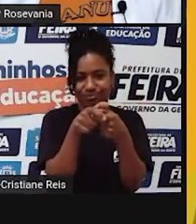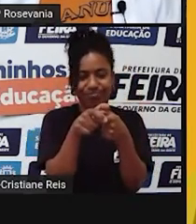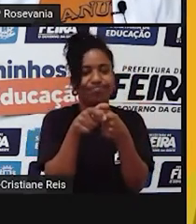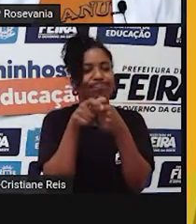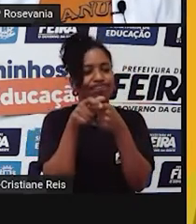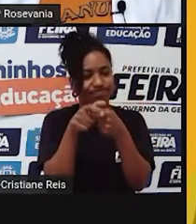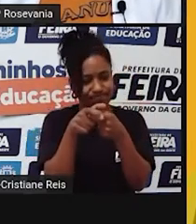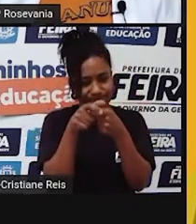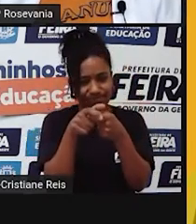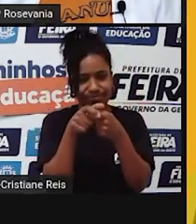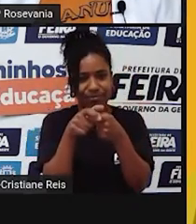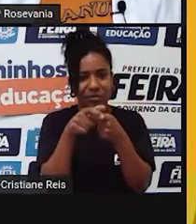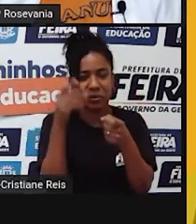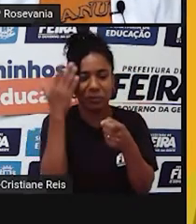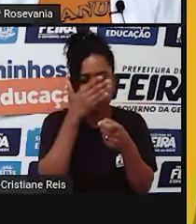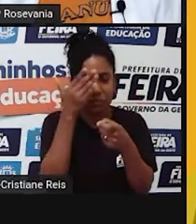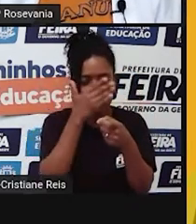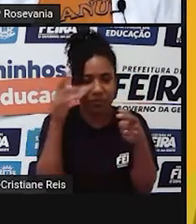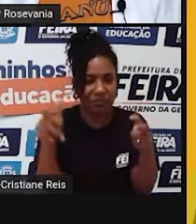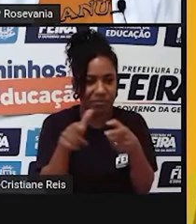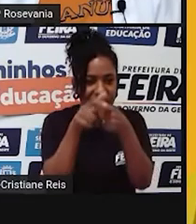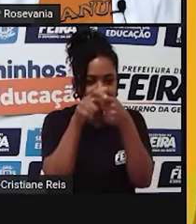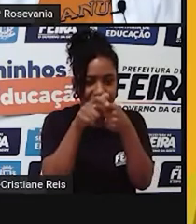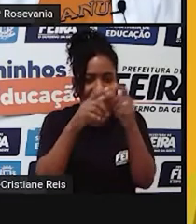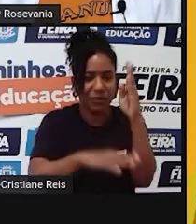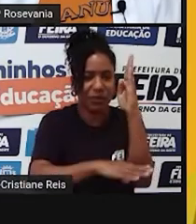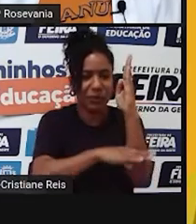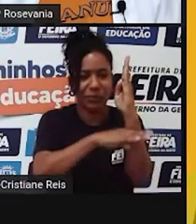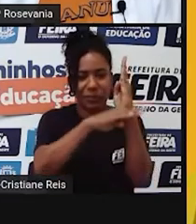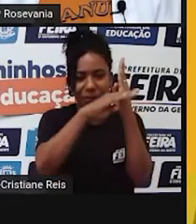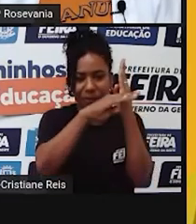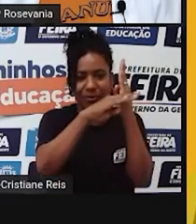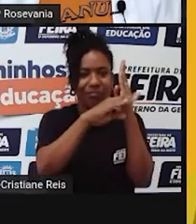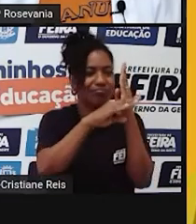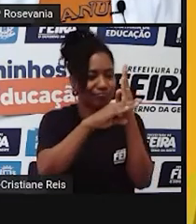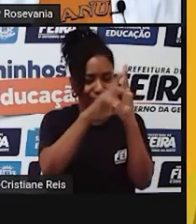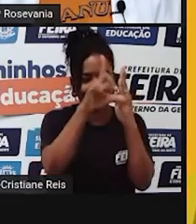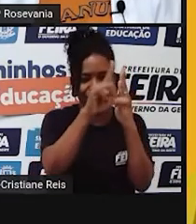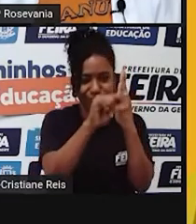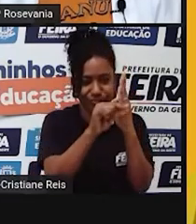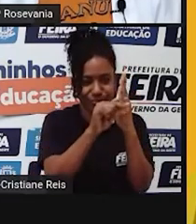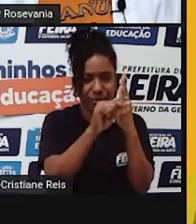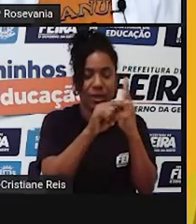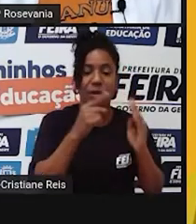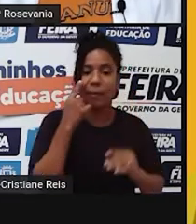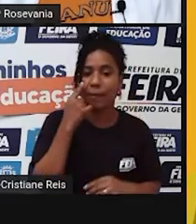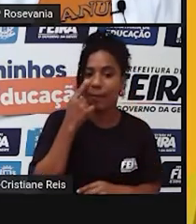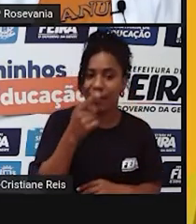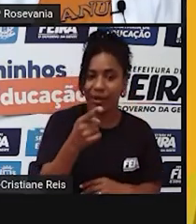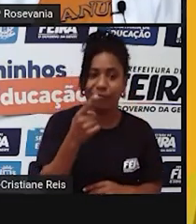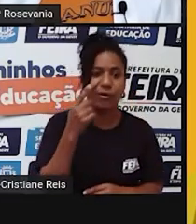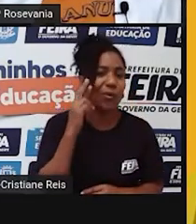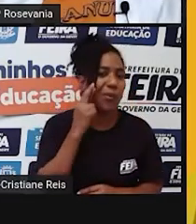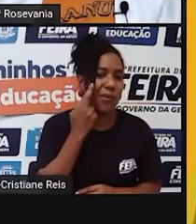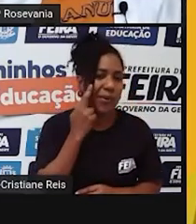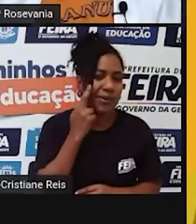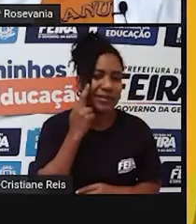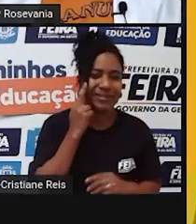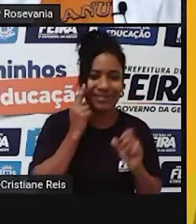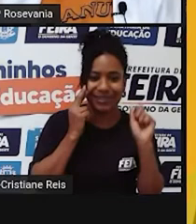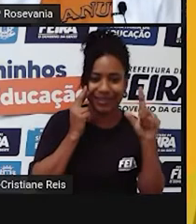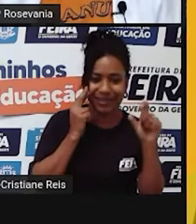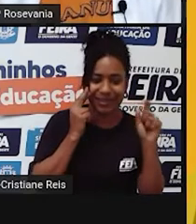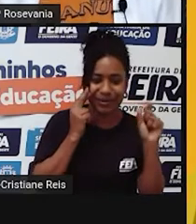está aí nessa, né, nesse topo aí da pirâmide. Aqui a gente já percebe a cor rosa e a cor azul